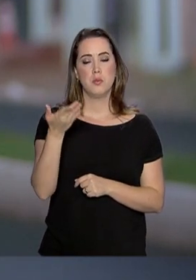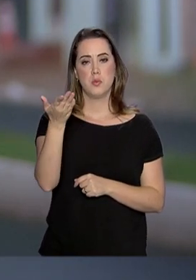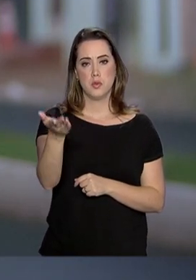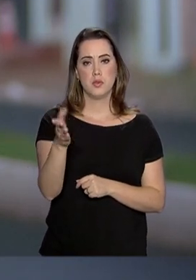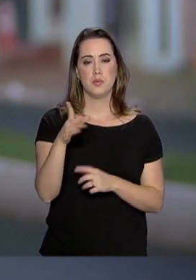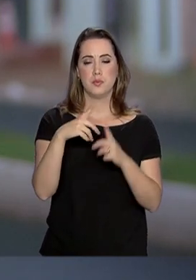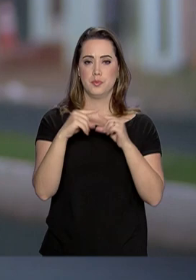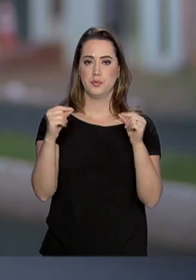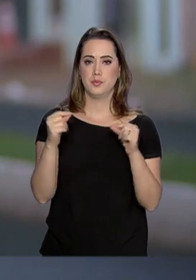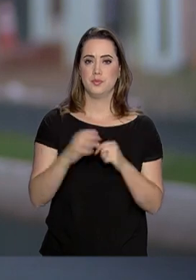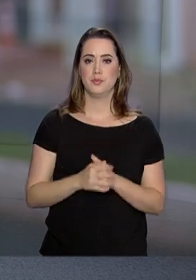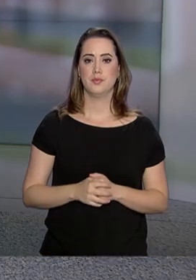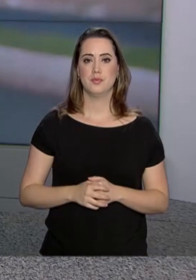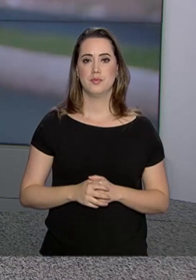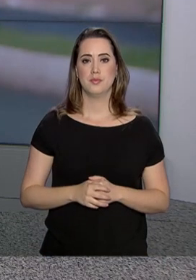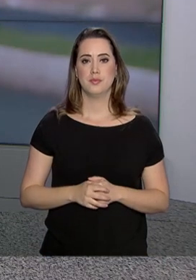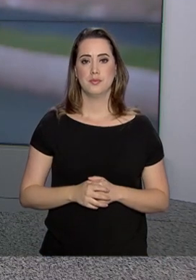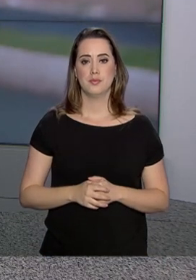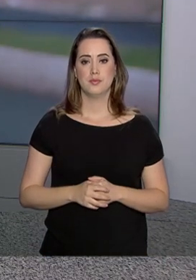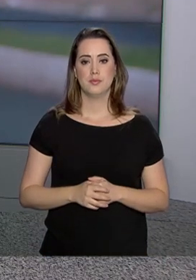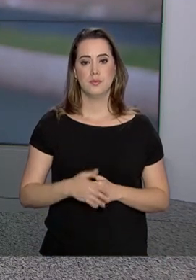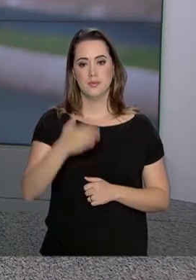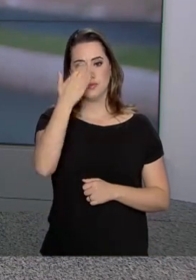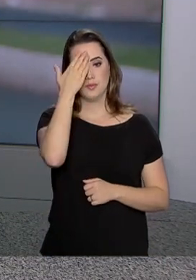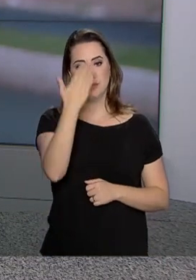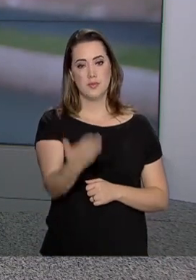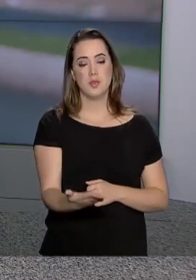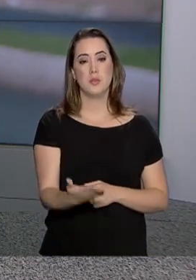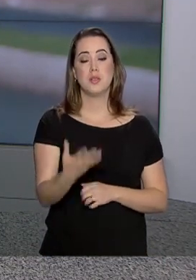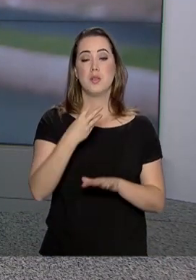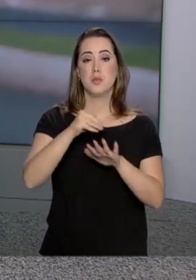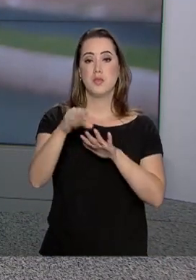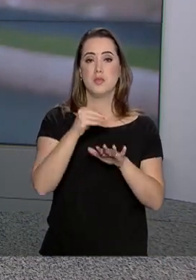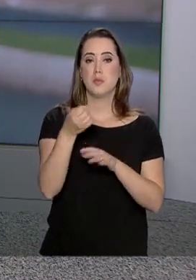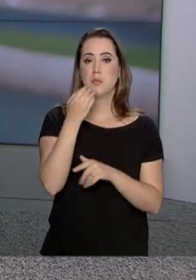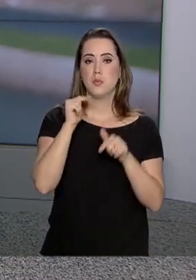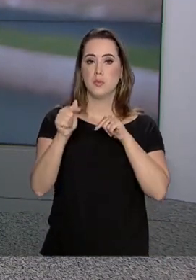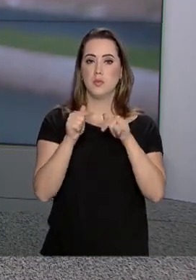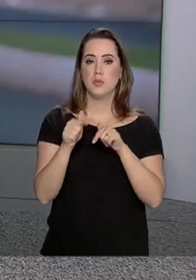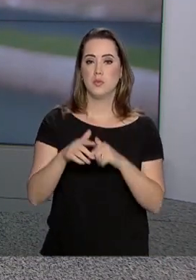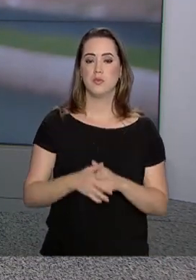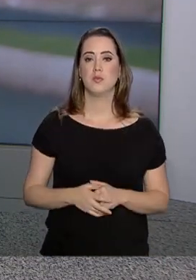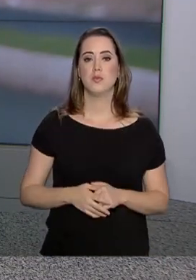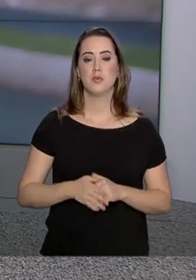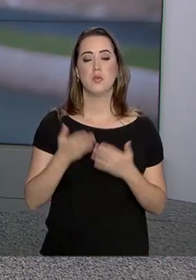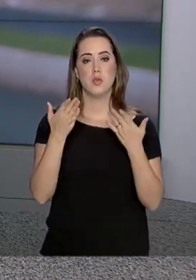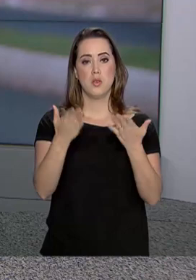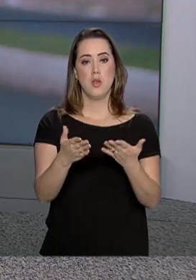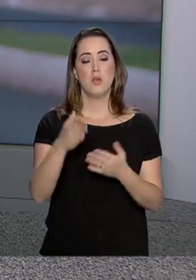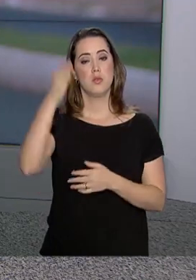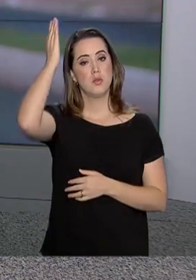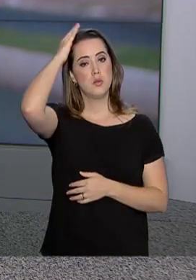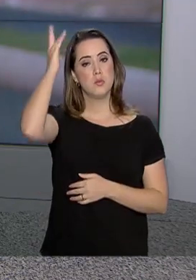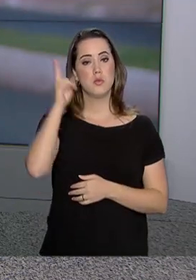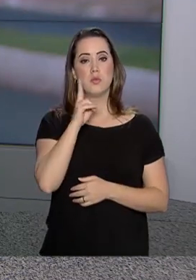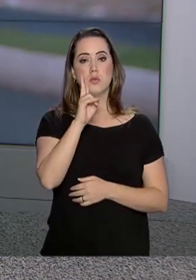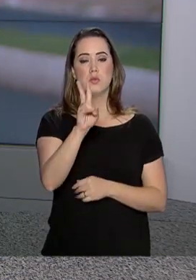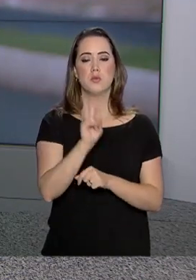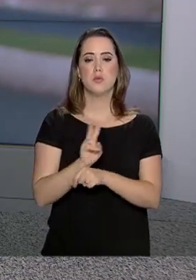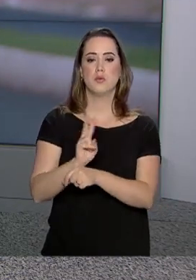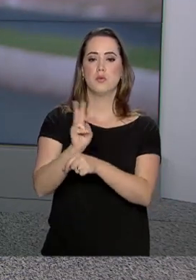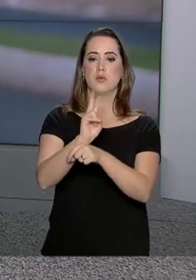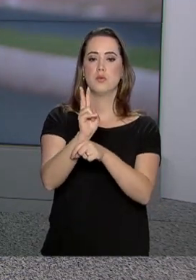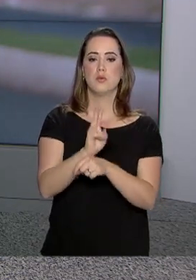em Brasília com você. Obrigada, Márcia, pelas informações. bom trabalho para você aí no Paraná, acompanhando essa